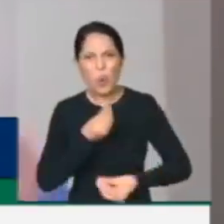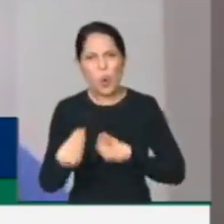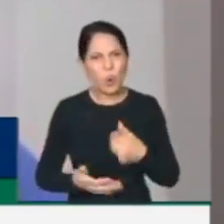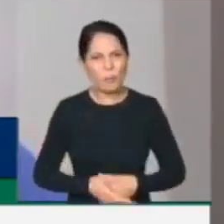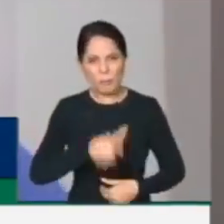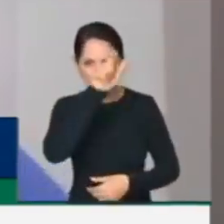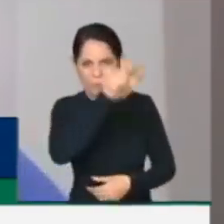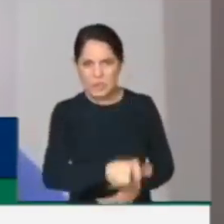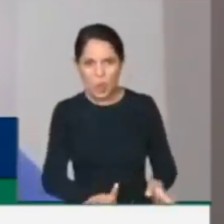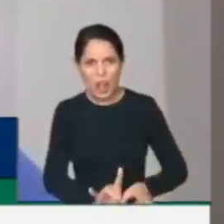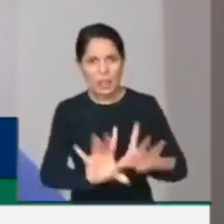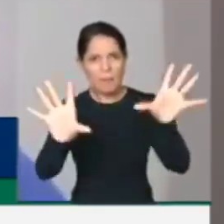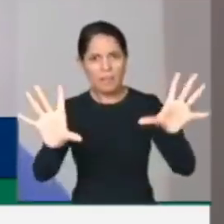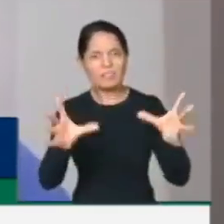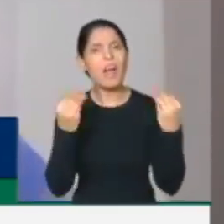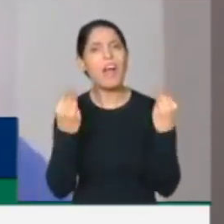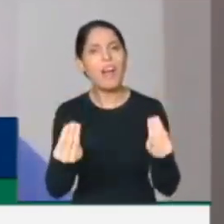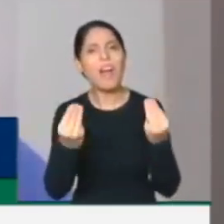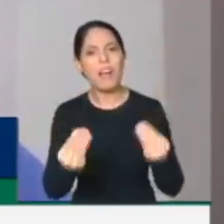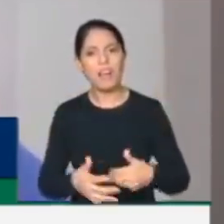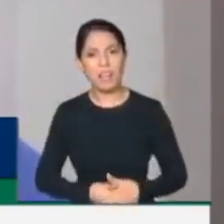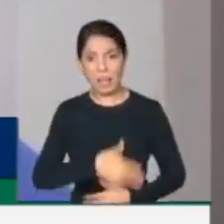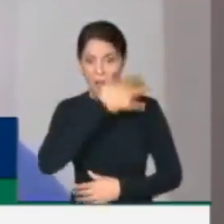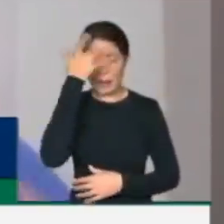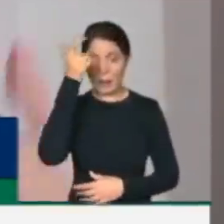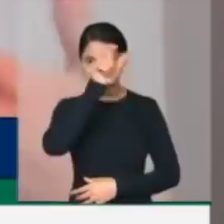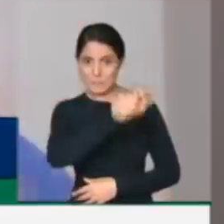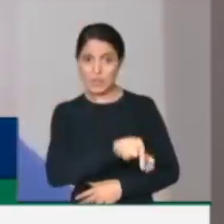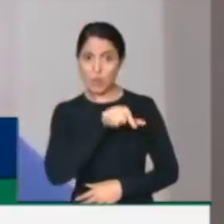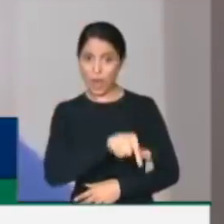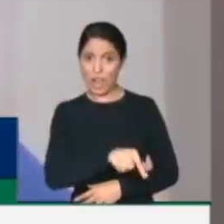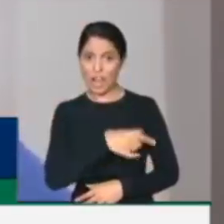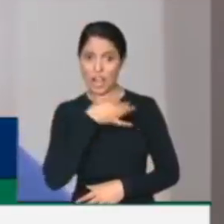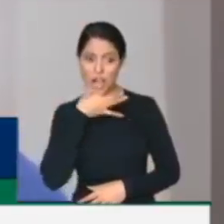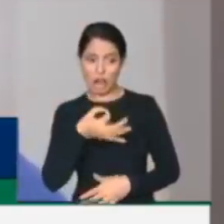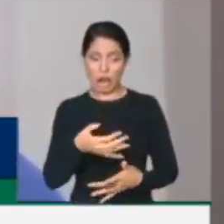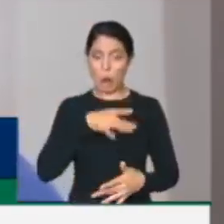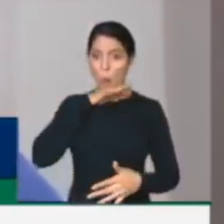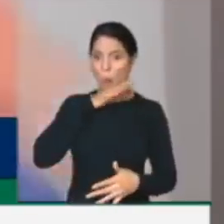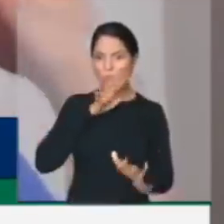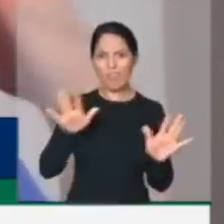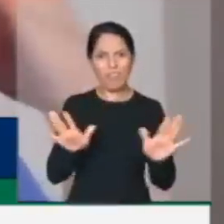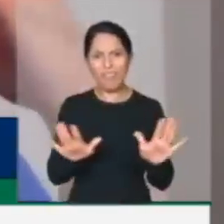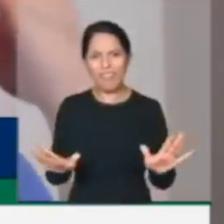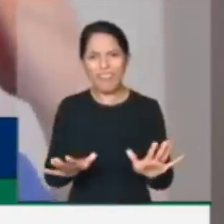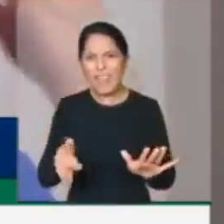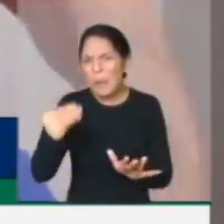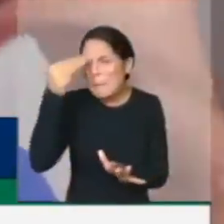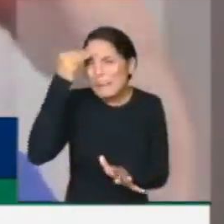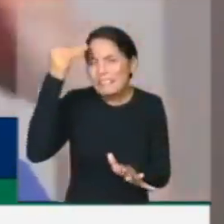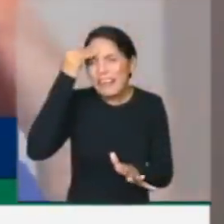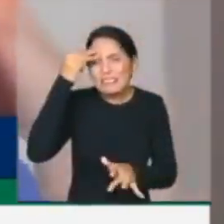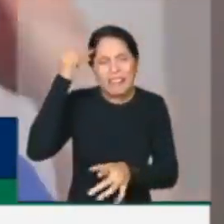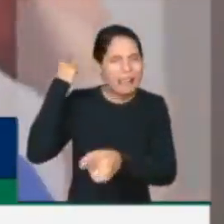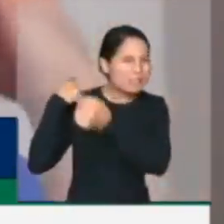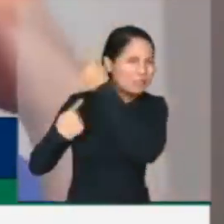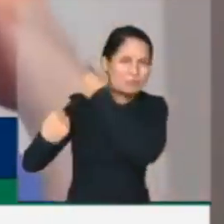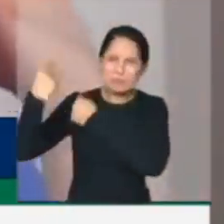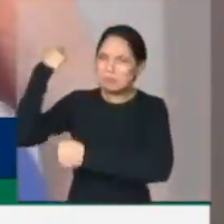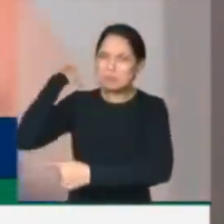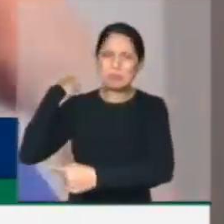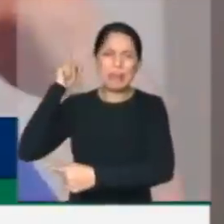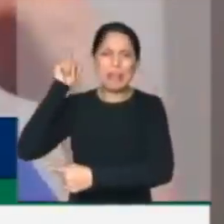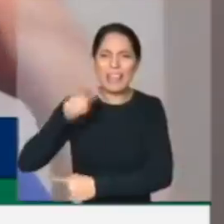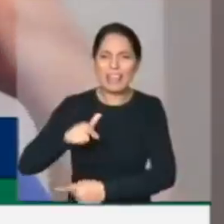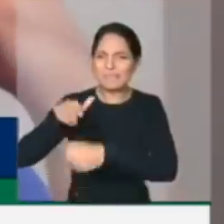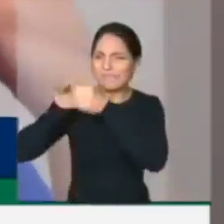mais liberdade? E acham que o trabalhador vai achar ruim ter mais liberdade? É uma mentalidade retrógrada, mentalidade de Estado